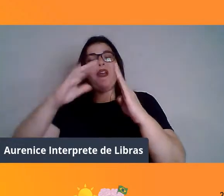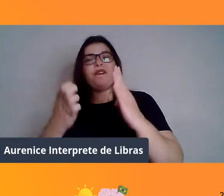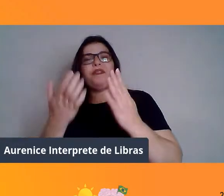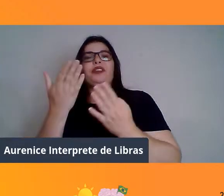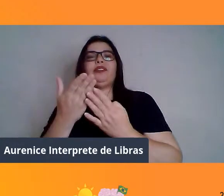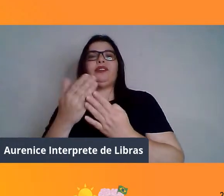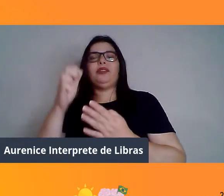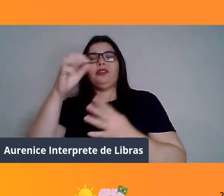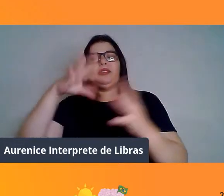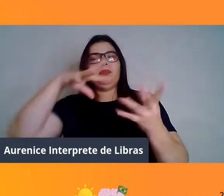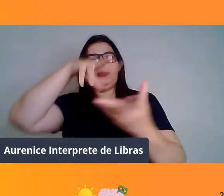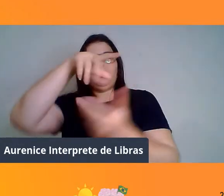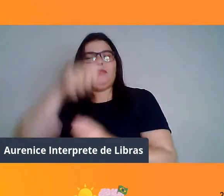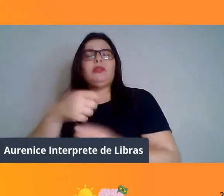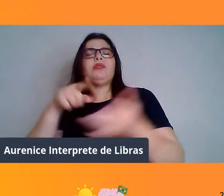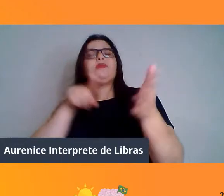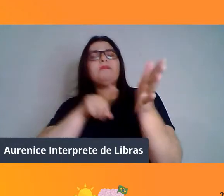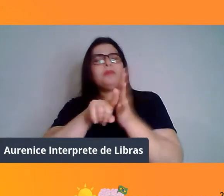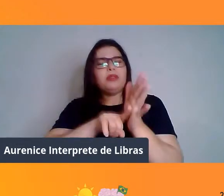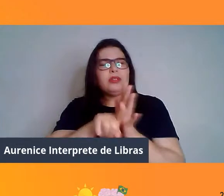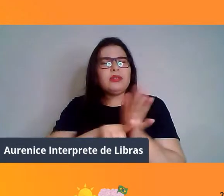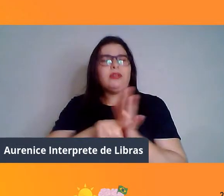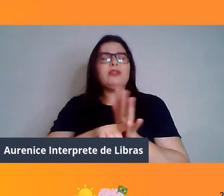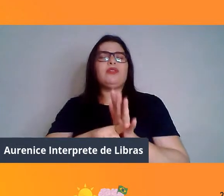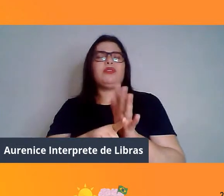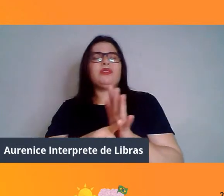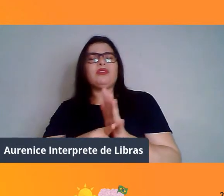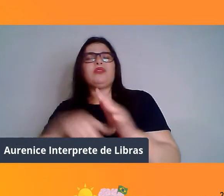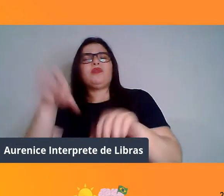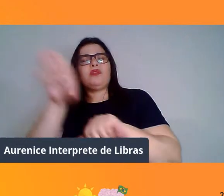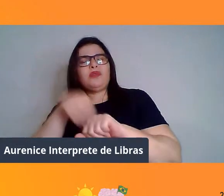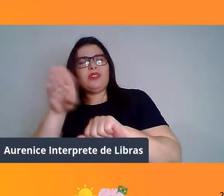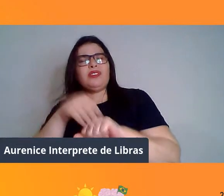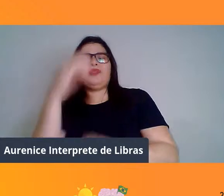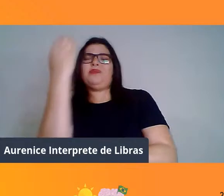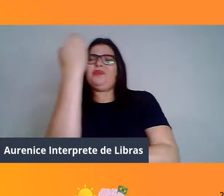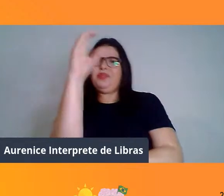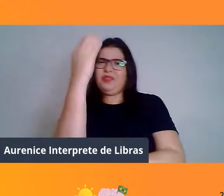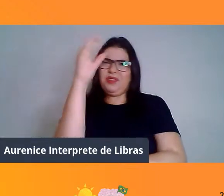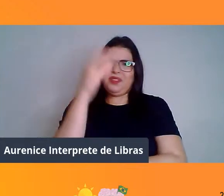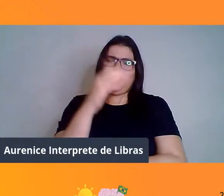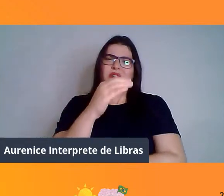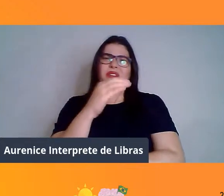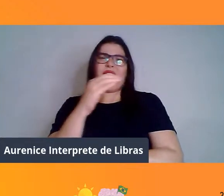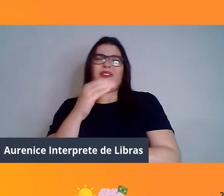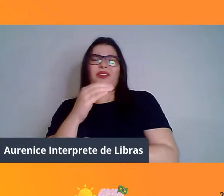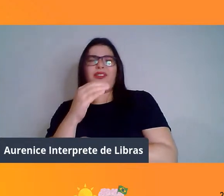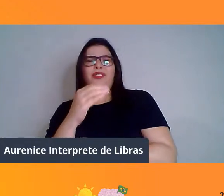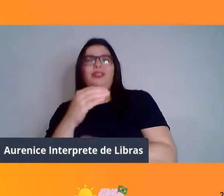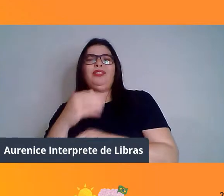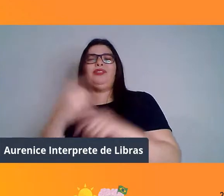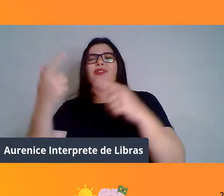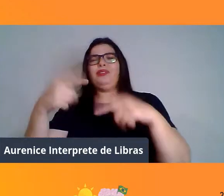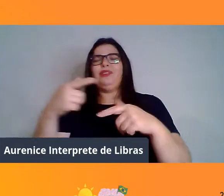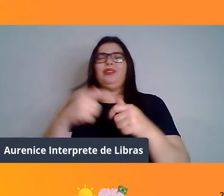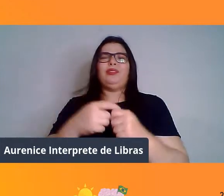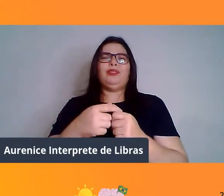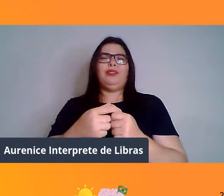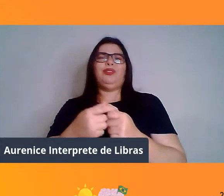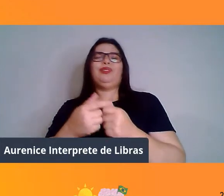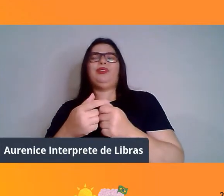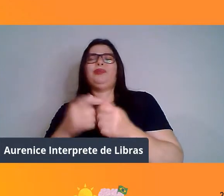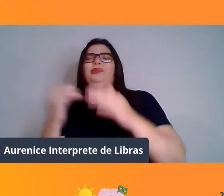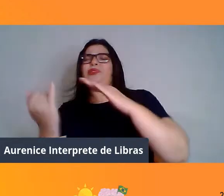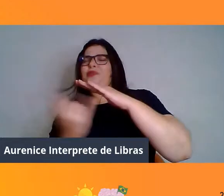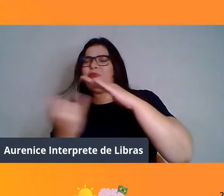pesquisa, conhecimento científico em ambientes como esse, informais, aonde a gente possa estar falando sobre ciência